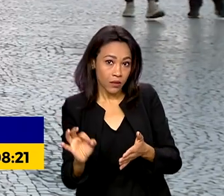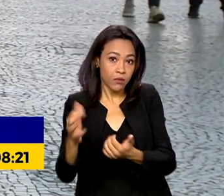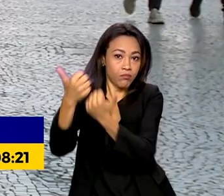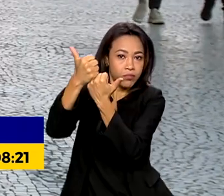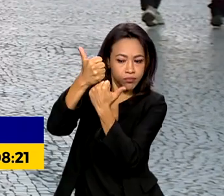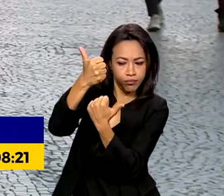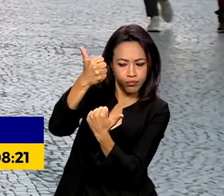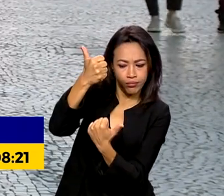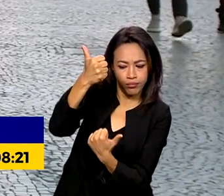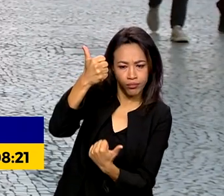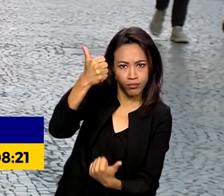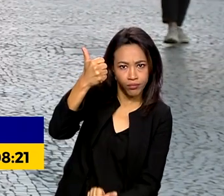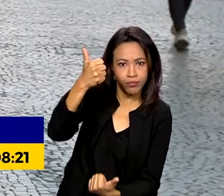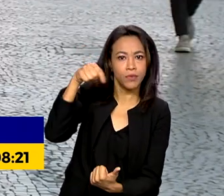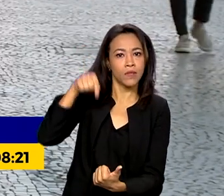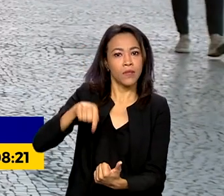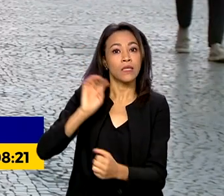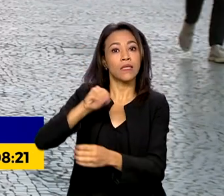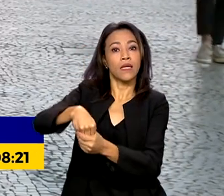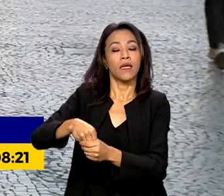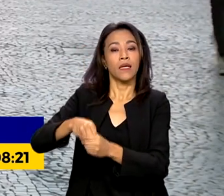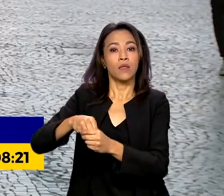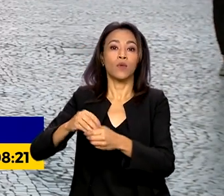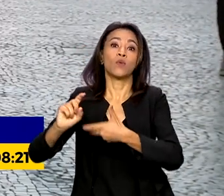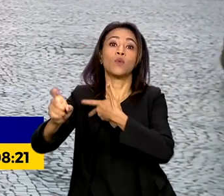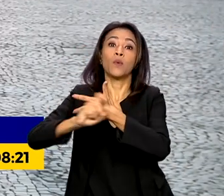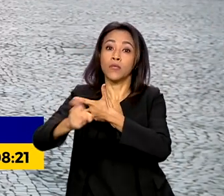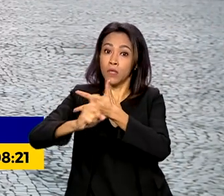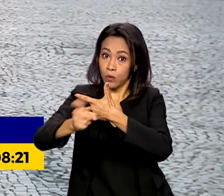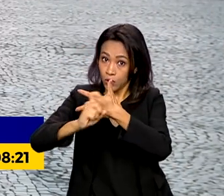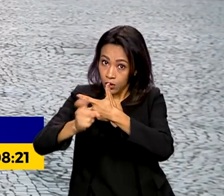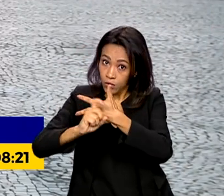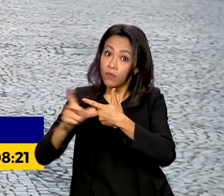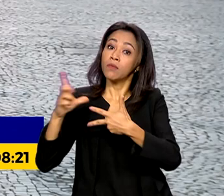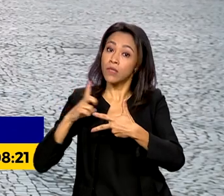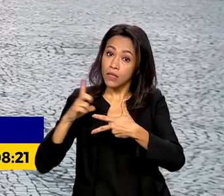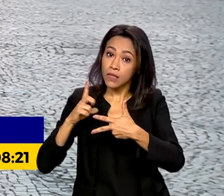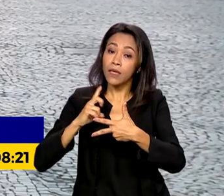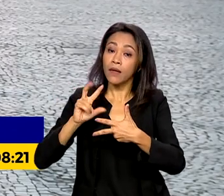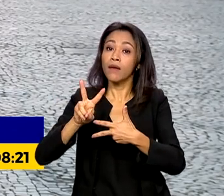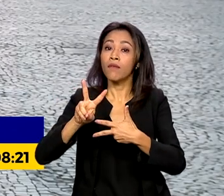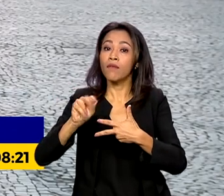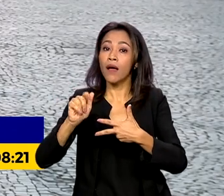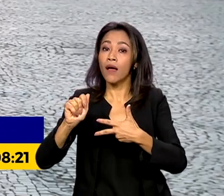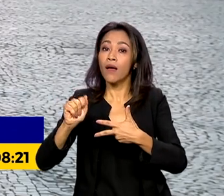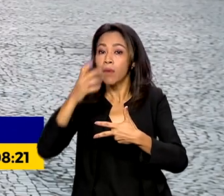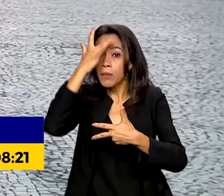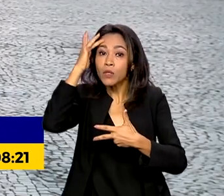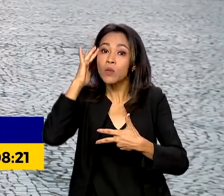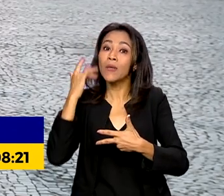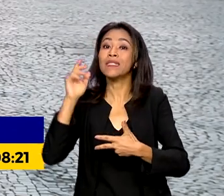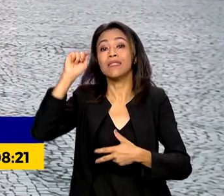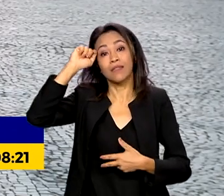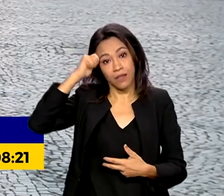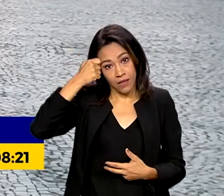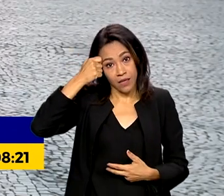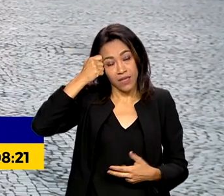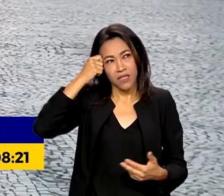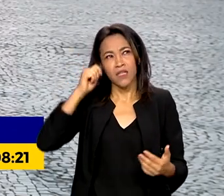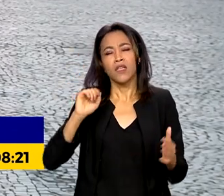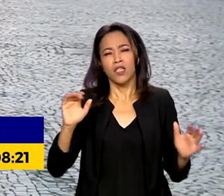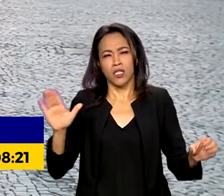e funções de confiança da Administração Pública Federal para pessoas negras. A cota deve ser preenchida até